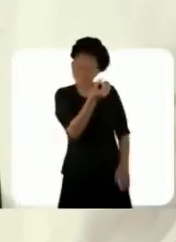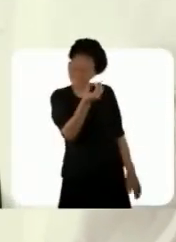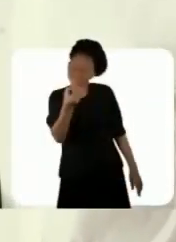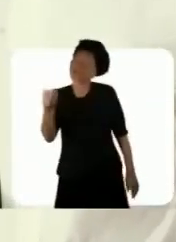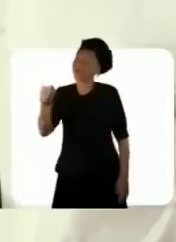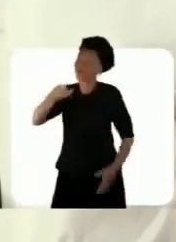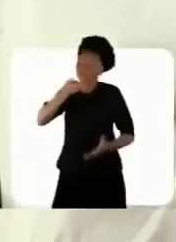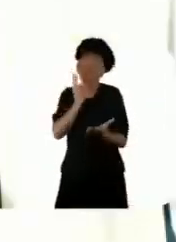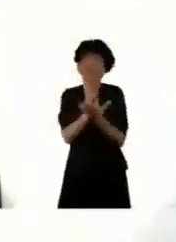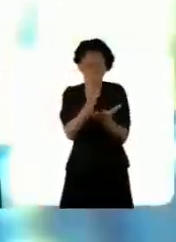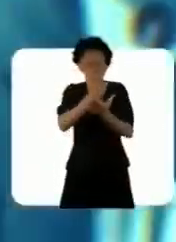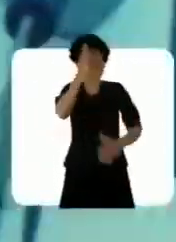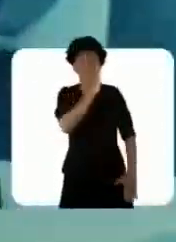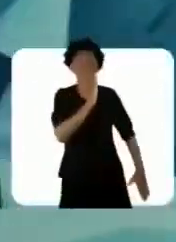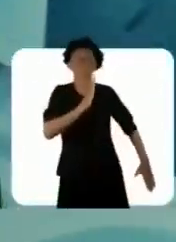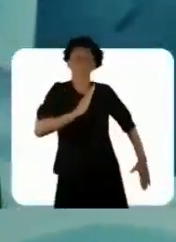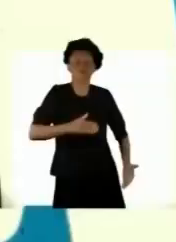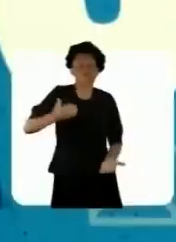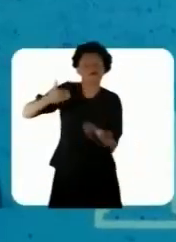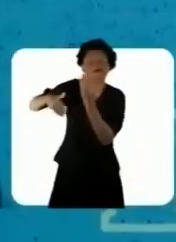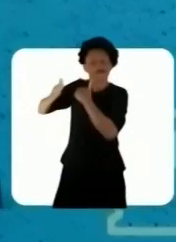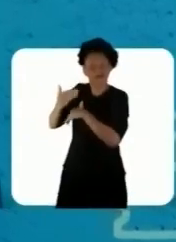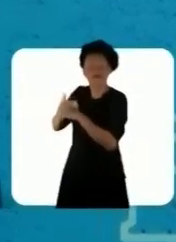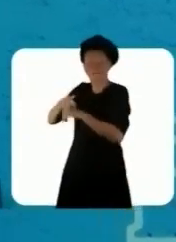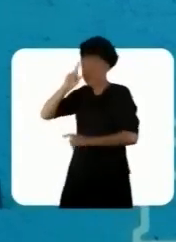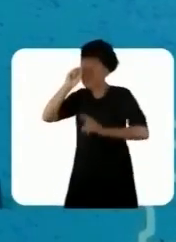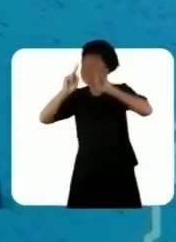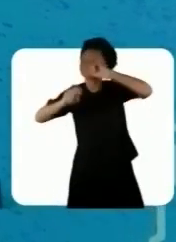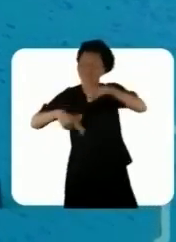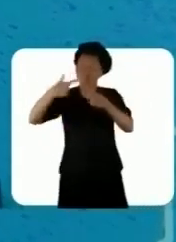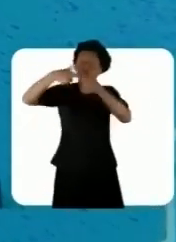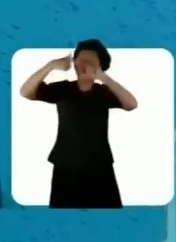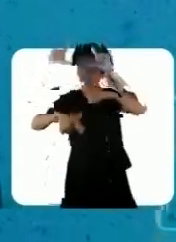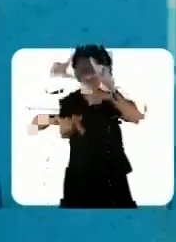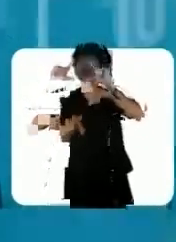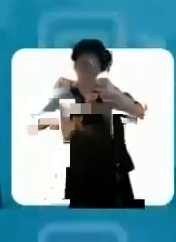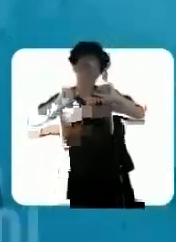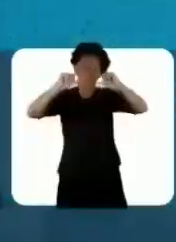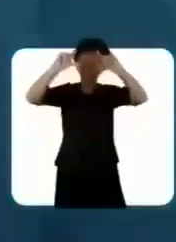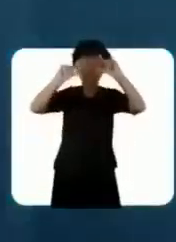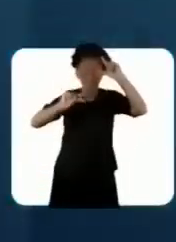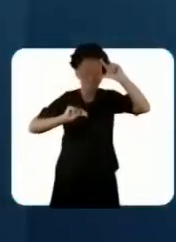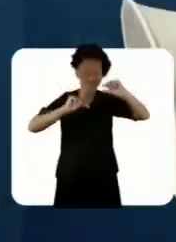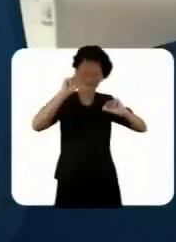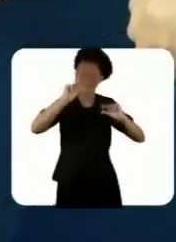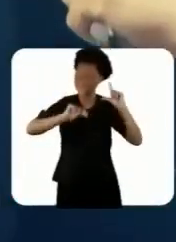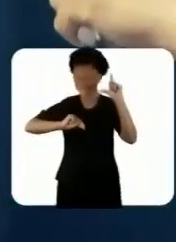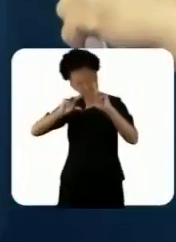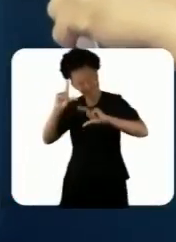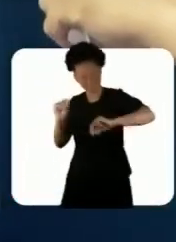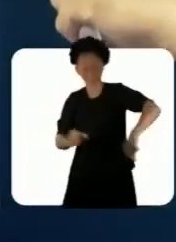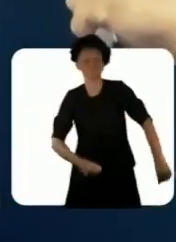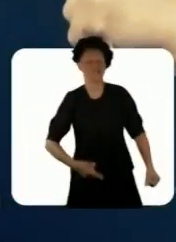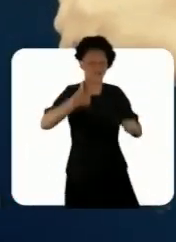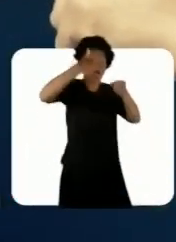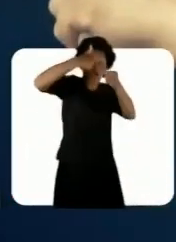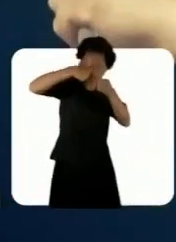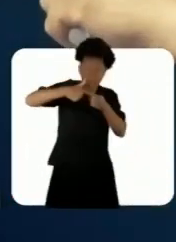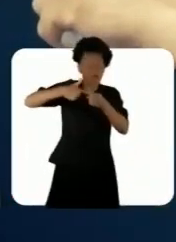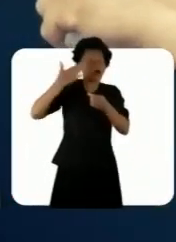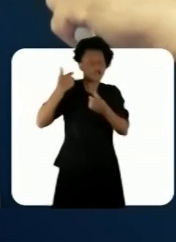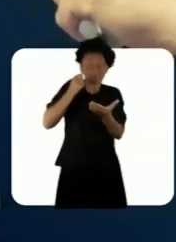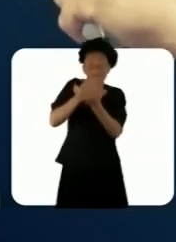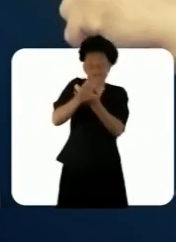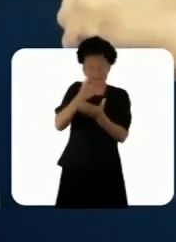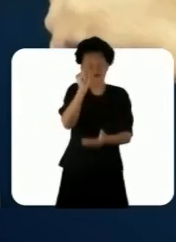reais será permanente no Brasil. Desde que o Arthur mandou baixar o preço do combustível, A gasolina só caiu, caiu, caiu. E a gasolina que